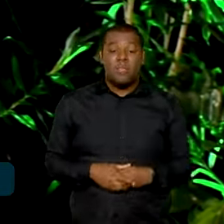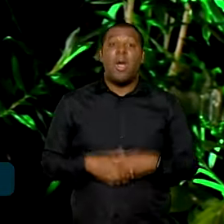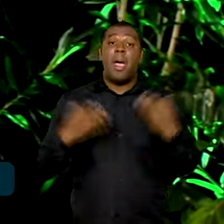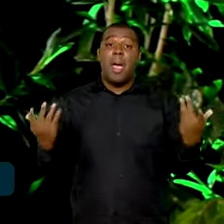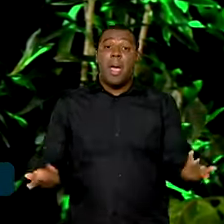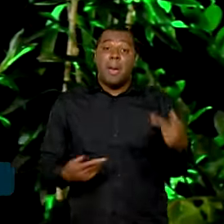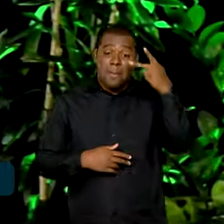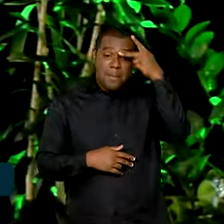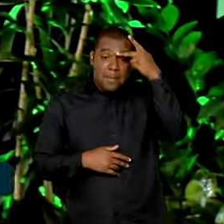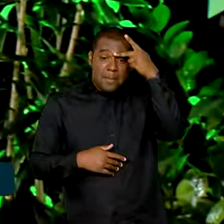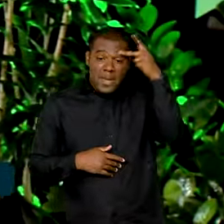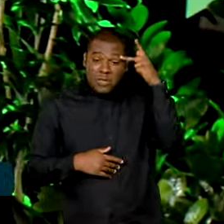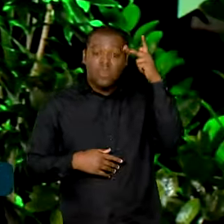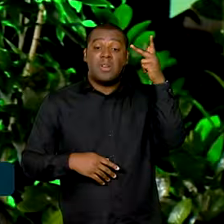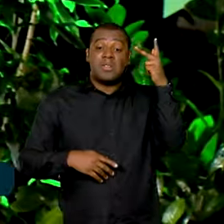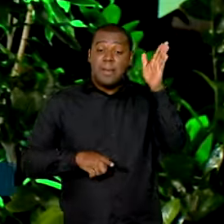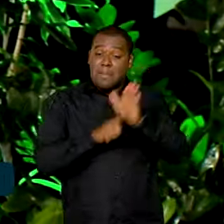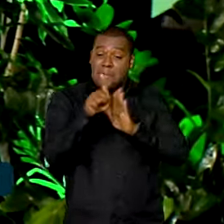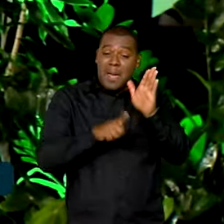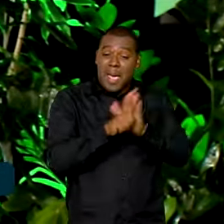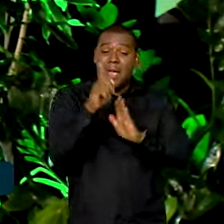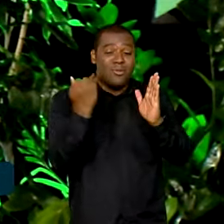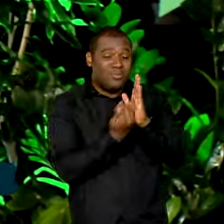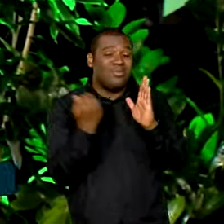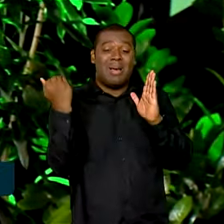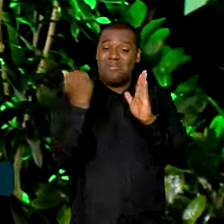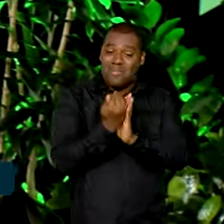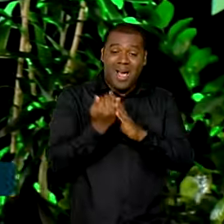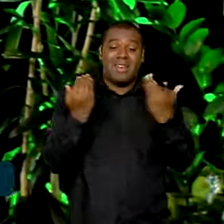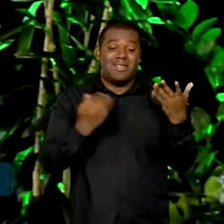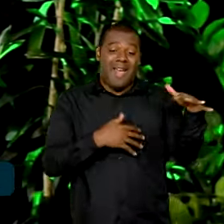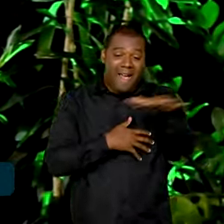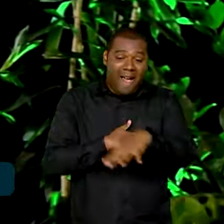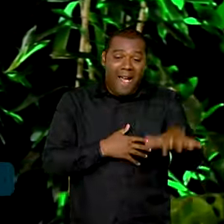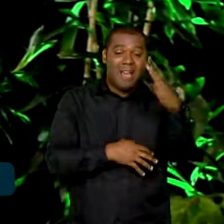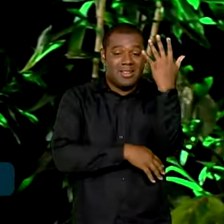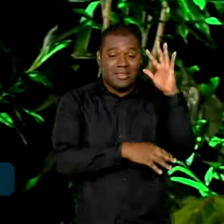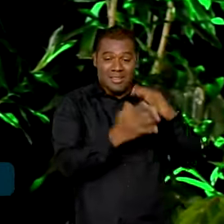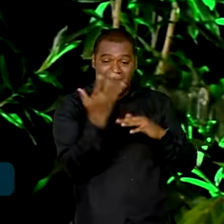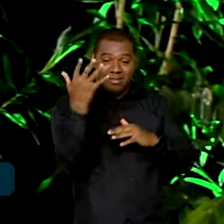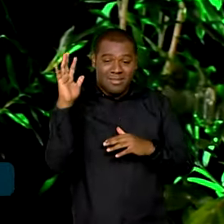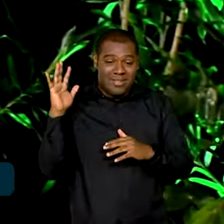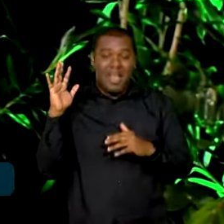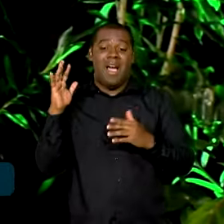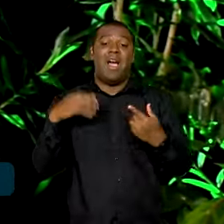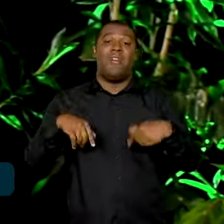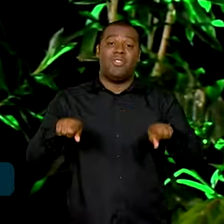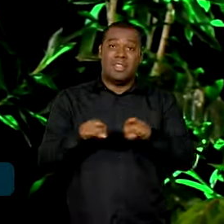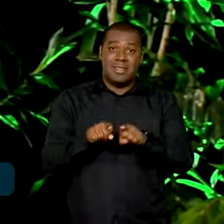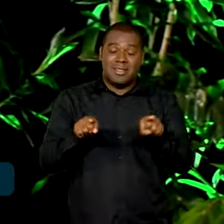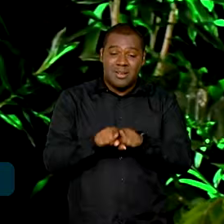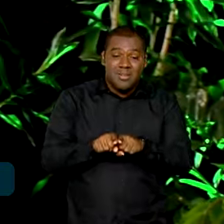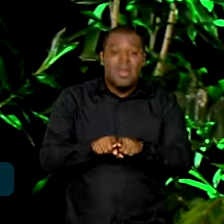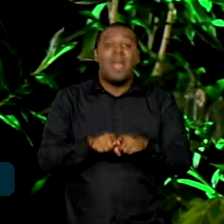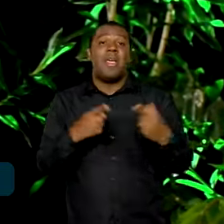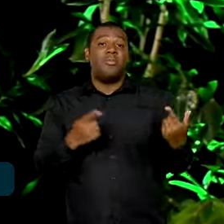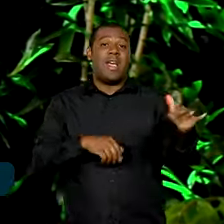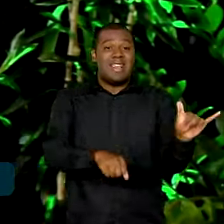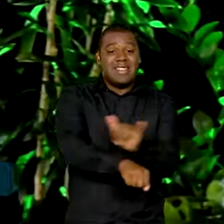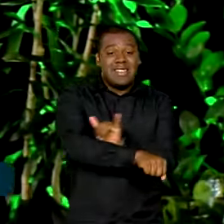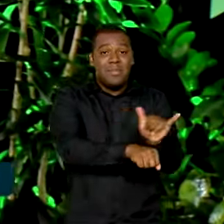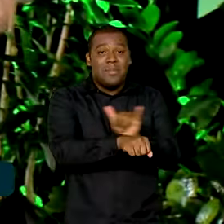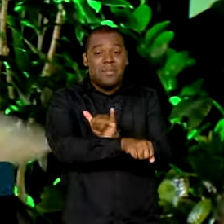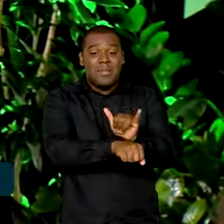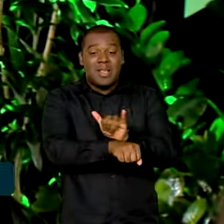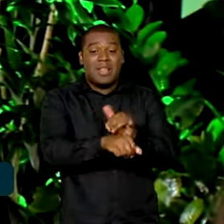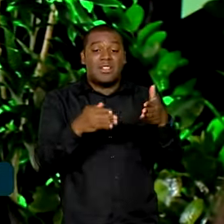a questão das mudanças climáticas, ações preventivas para evitar os desastres naturais, querido ministro Valdez.